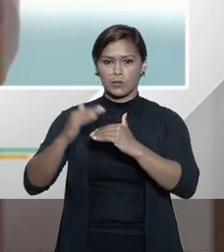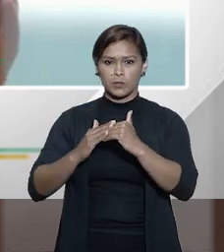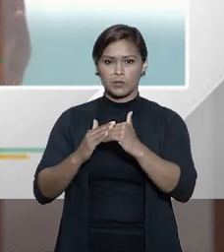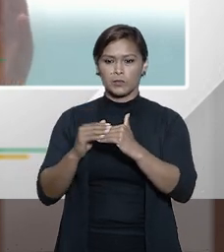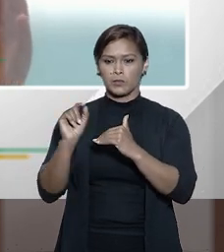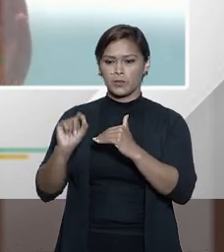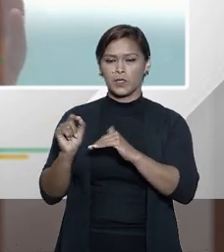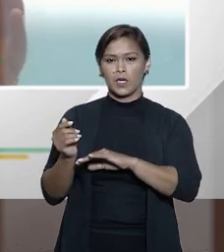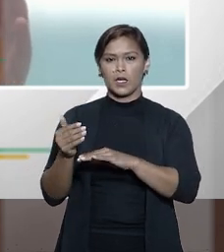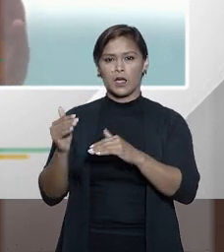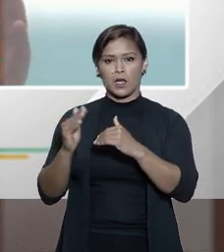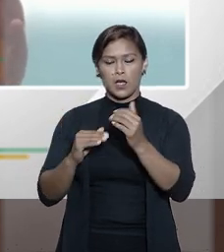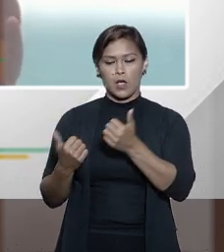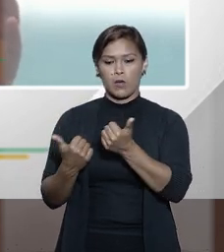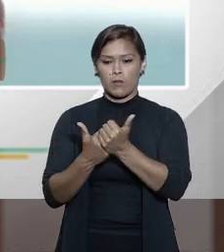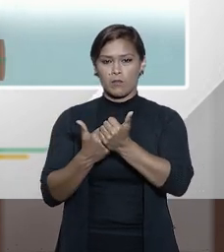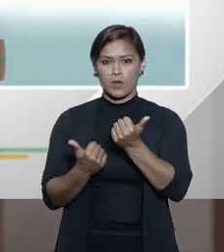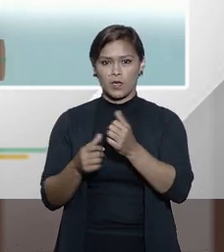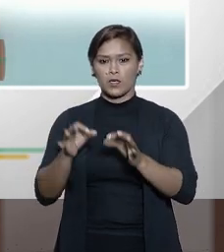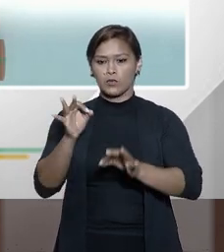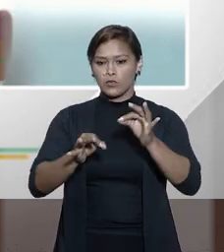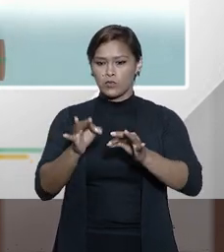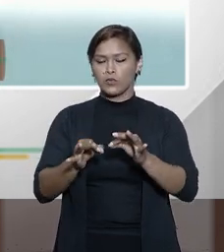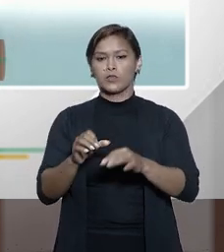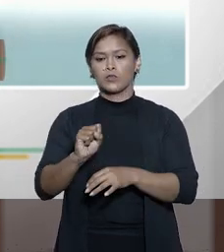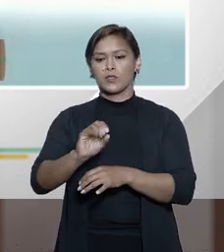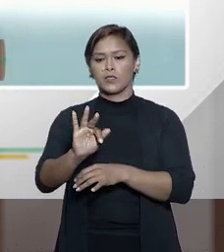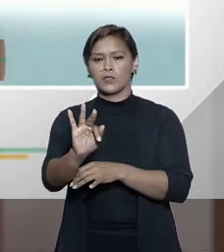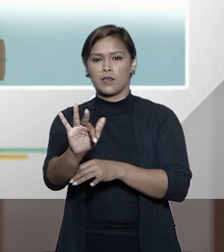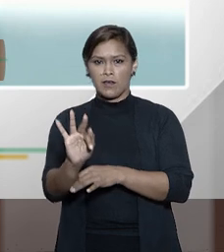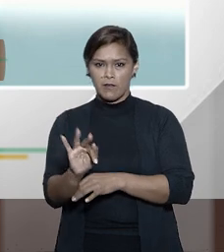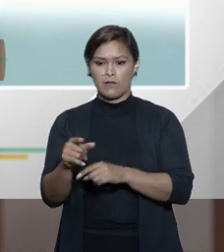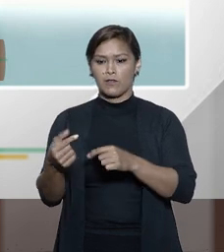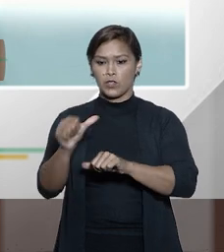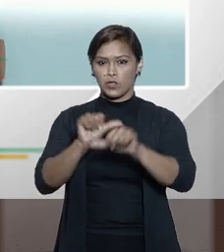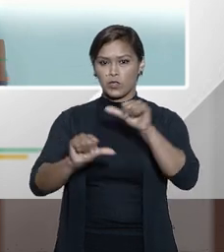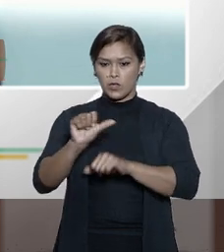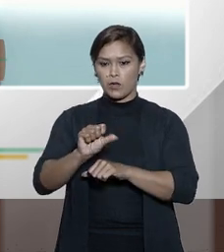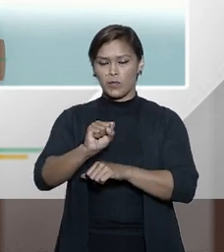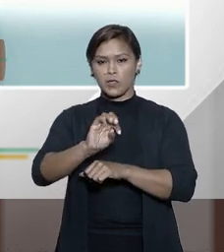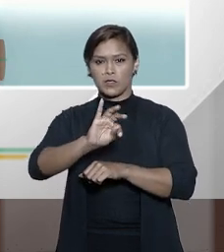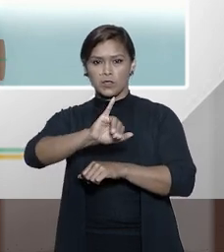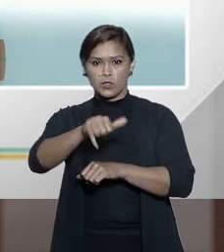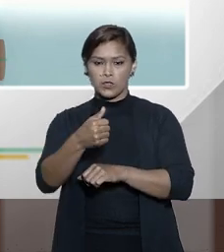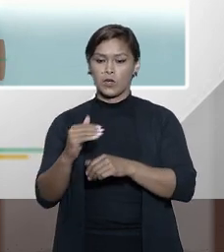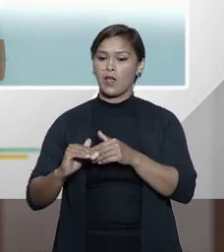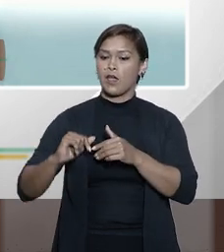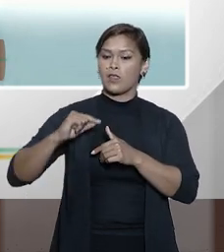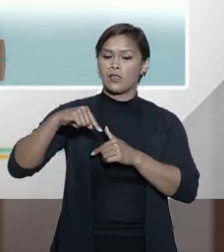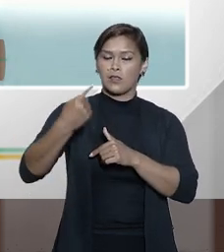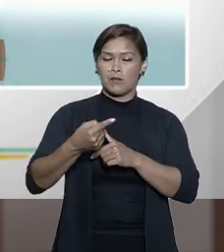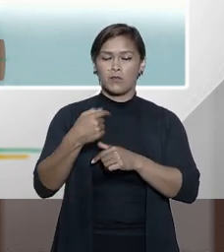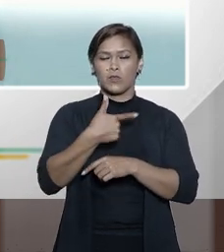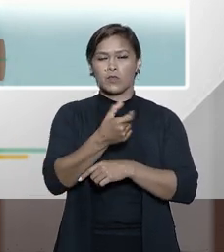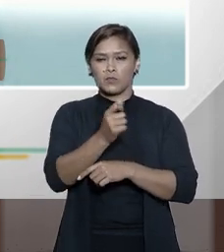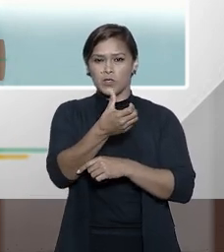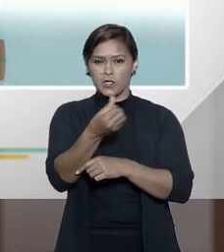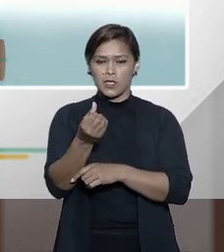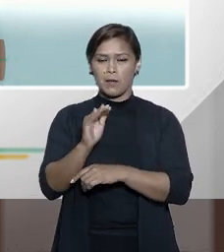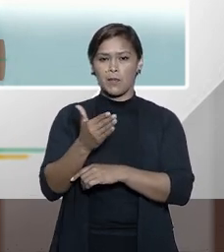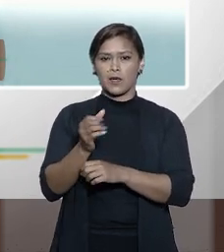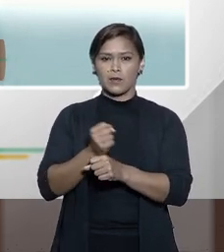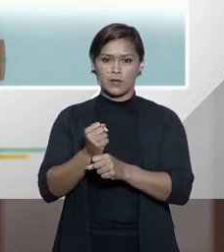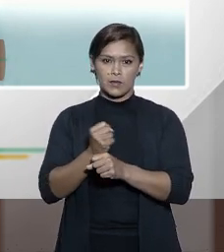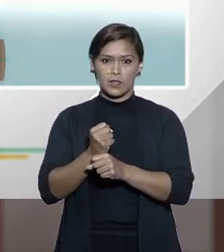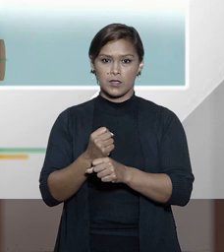da cooperação jurídica internacional do Supremo para STJ, e depois, mais à frente, se não me engano, em 2016,